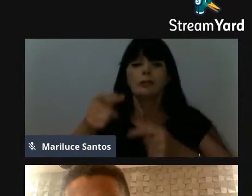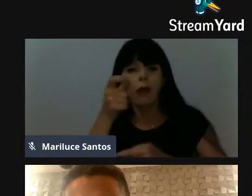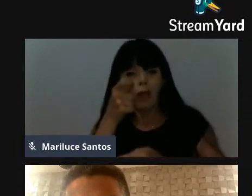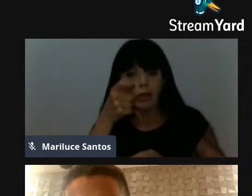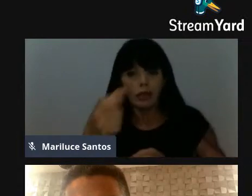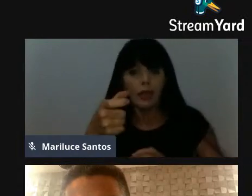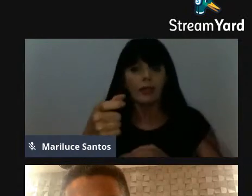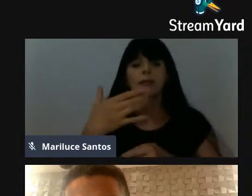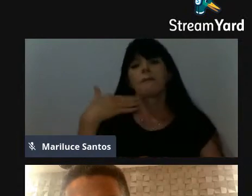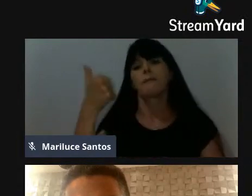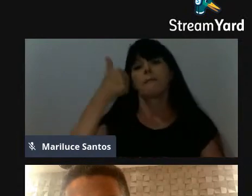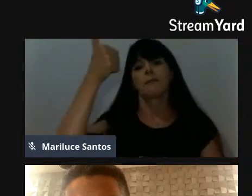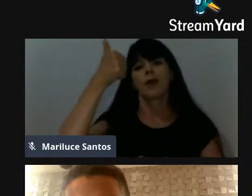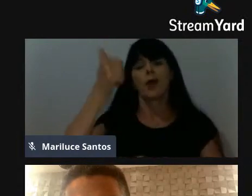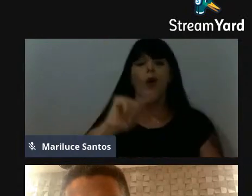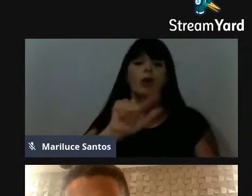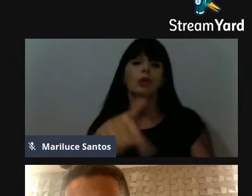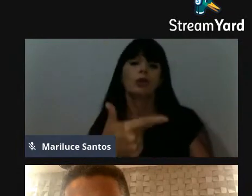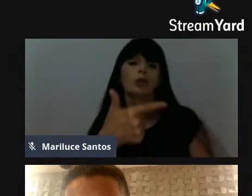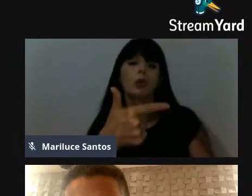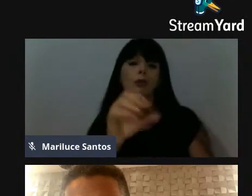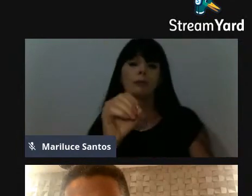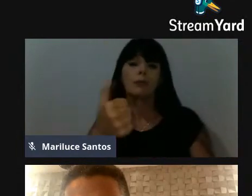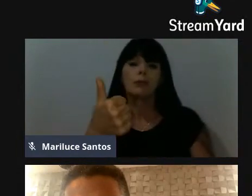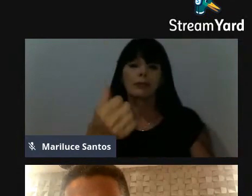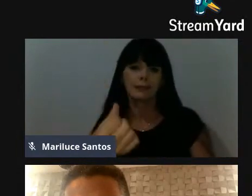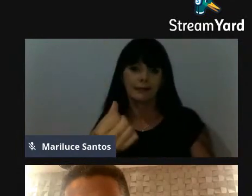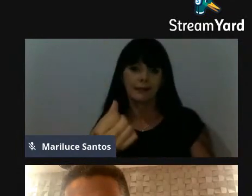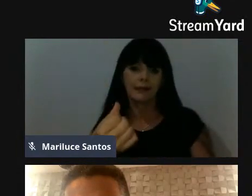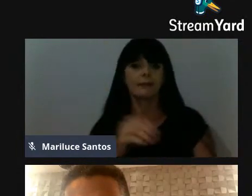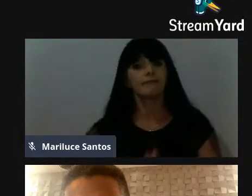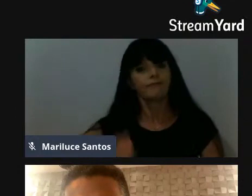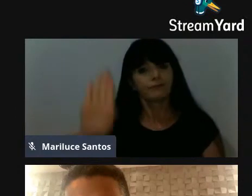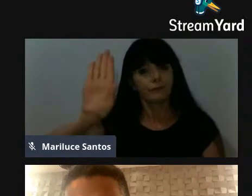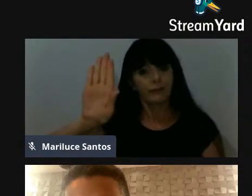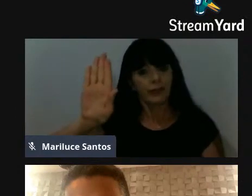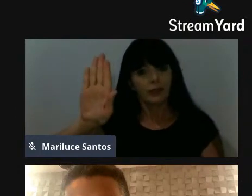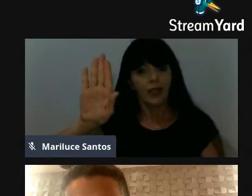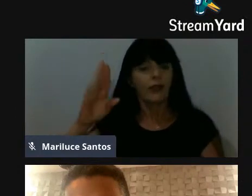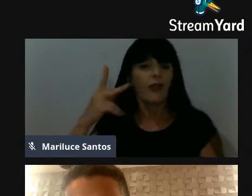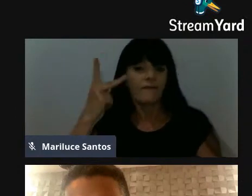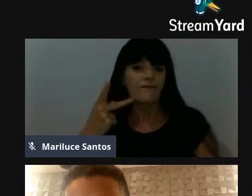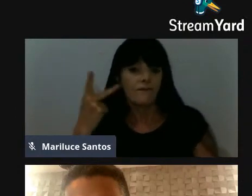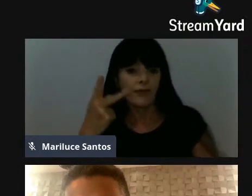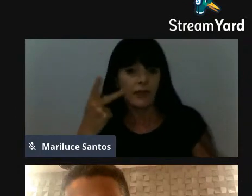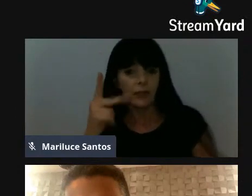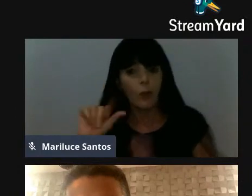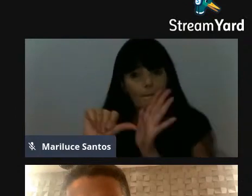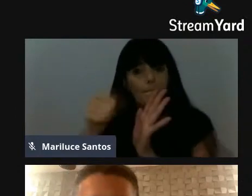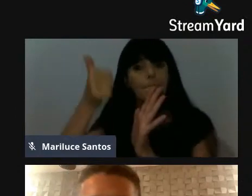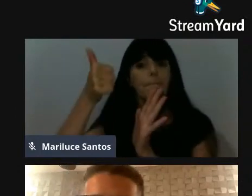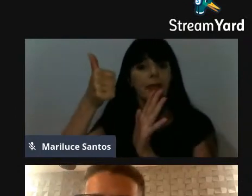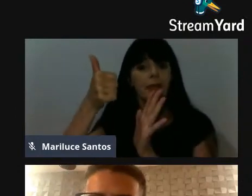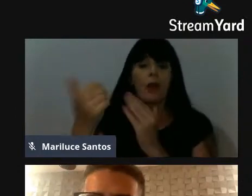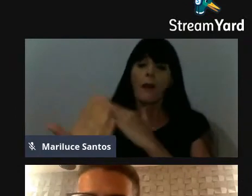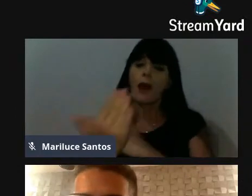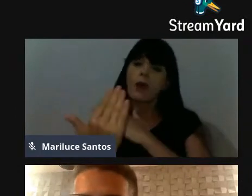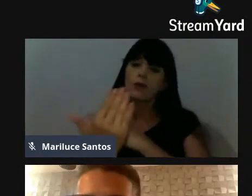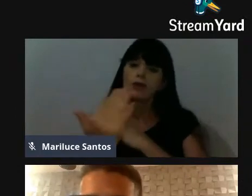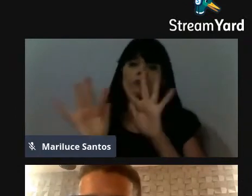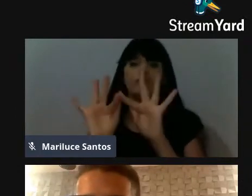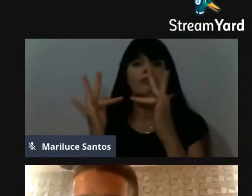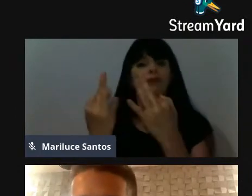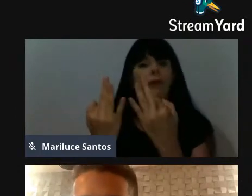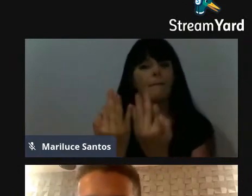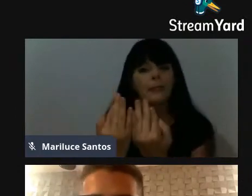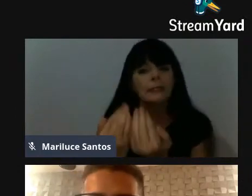quando em 2016, né, me candidatei a vereador pela primeira vez, com a ajuda de minha família, de muito